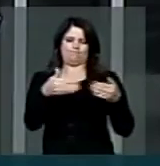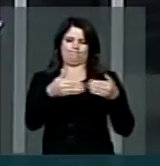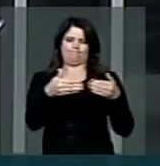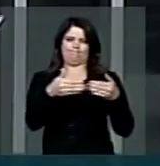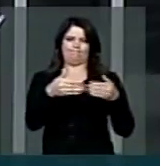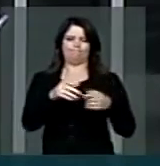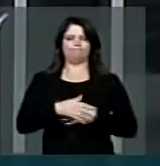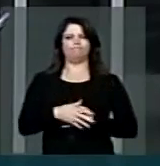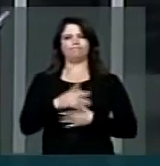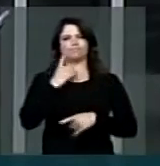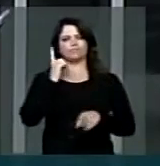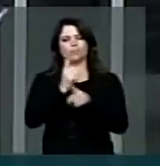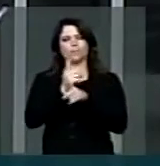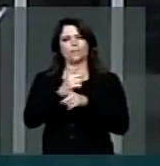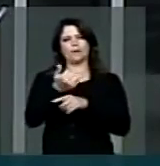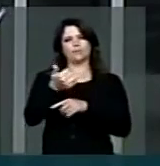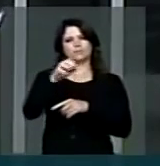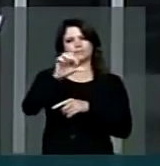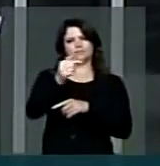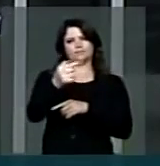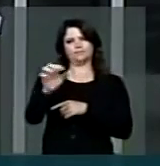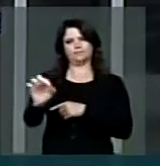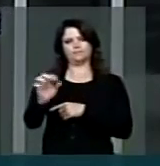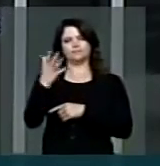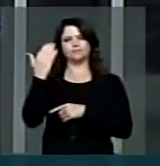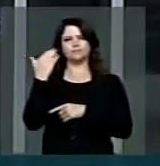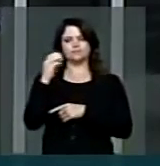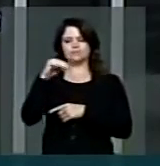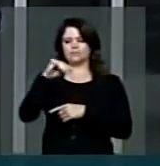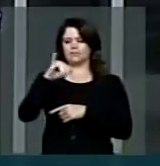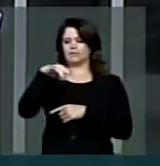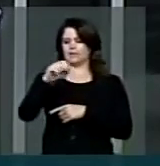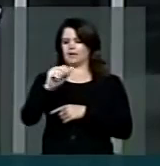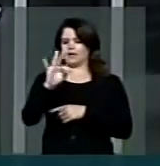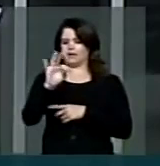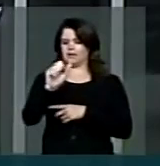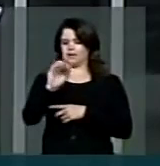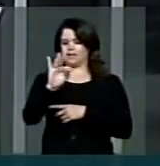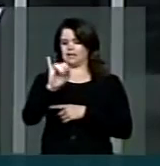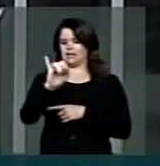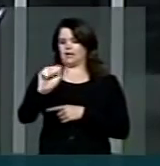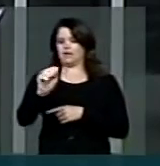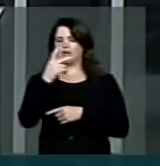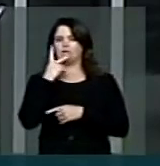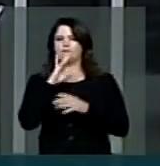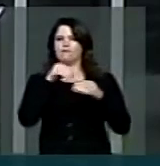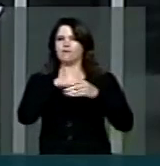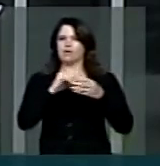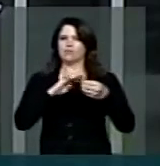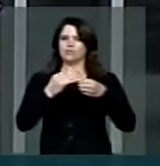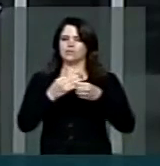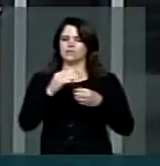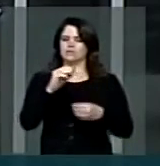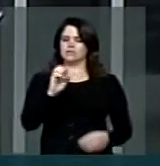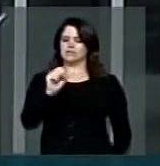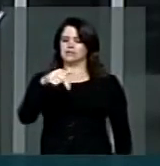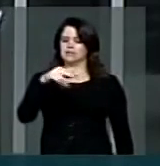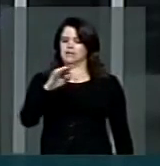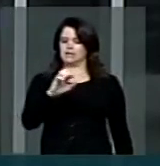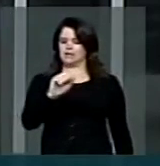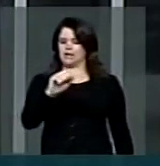Descoberta ainda na década de 1970, a mina de Itataya, localizada entre os municípios de Santa Eritéria,